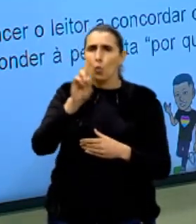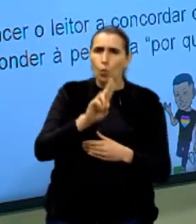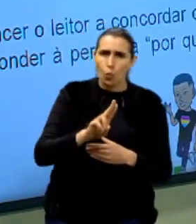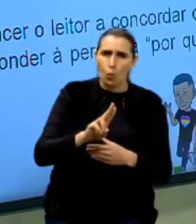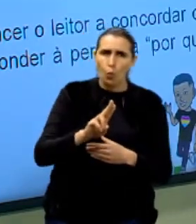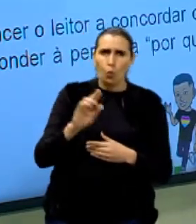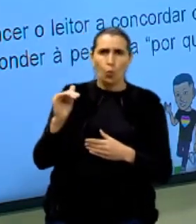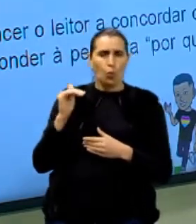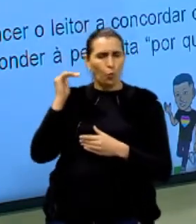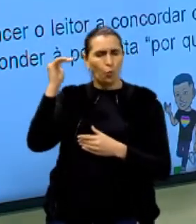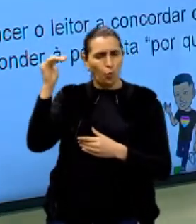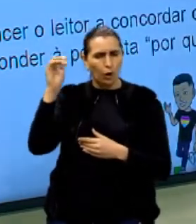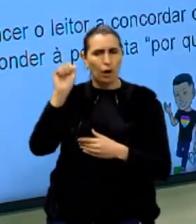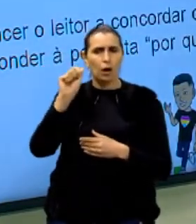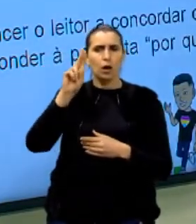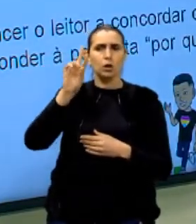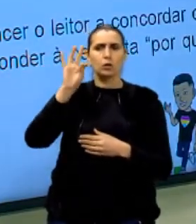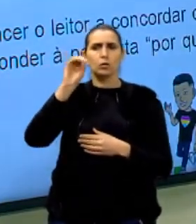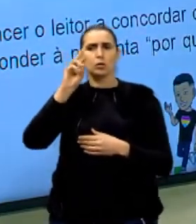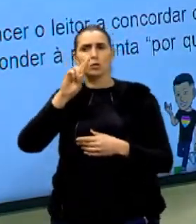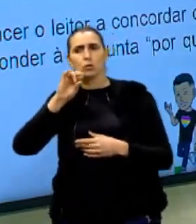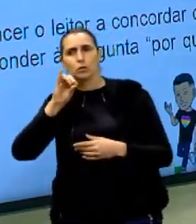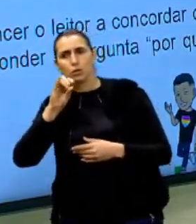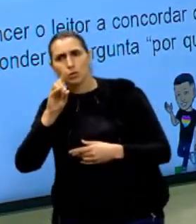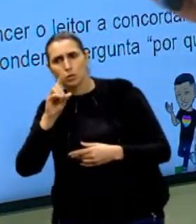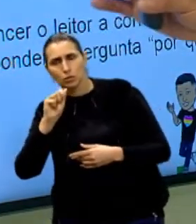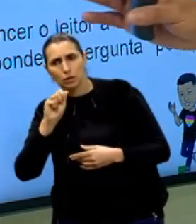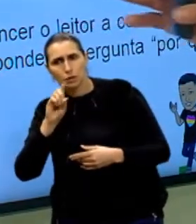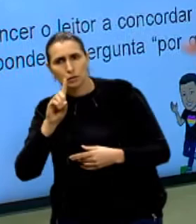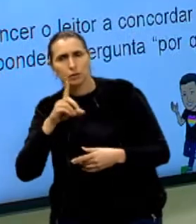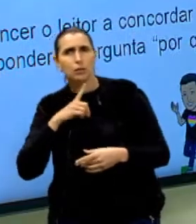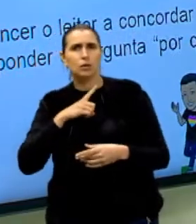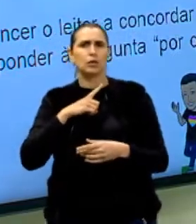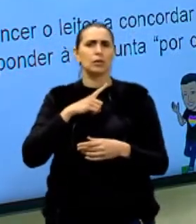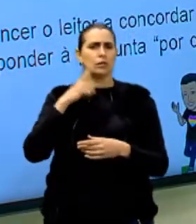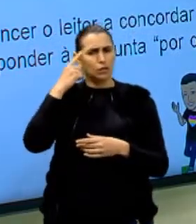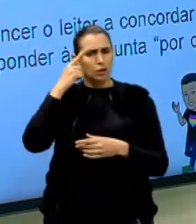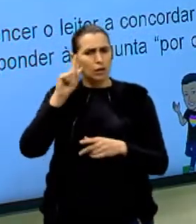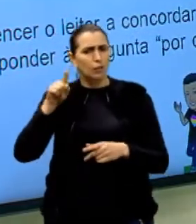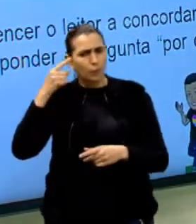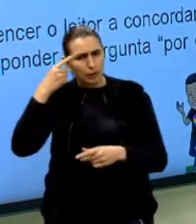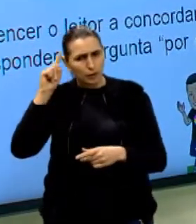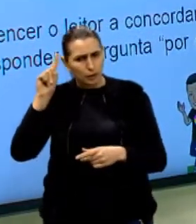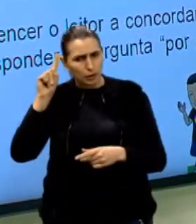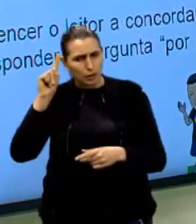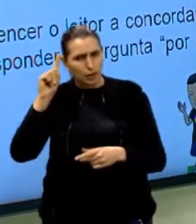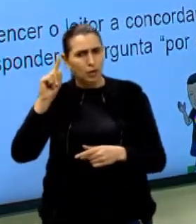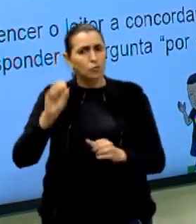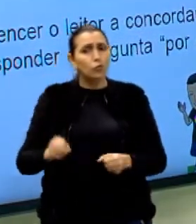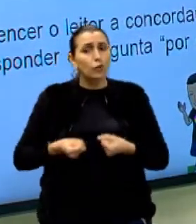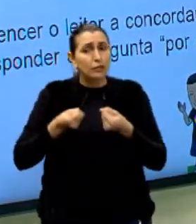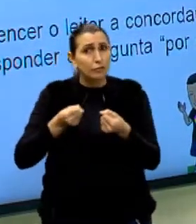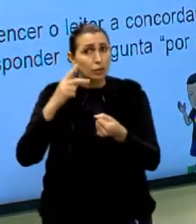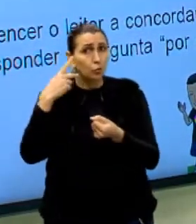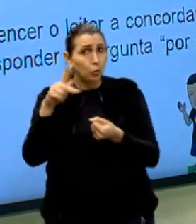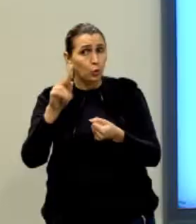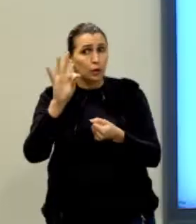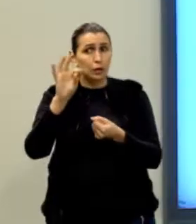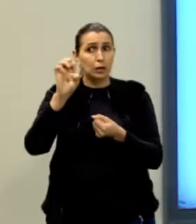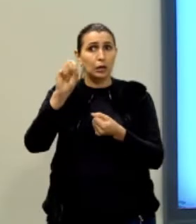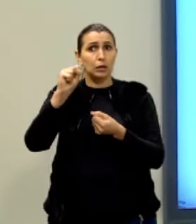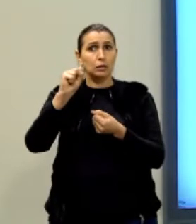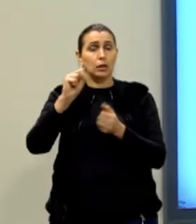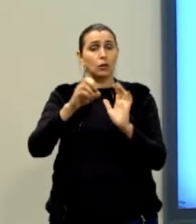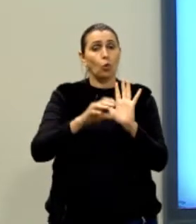autoridade, tem várias, mas tu tem que usar. O que que eles definem como tese? É a ideia que tu vai defender, ou seja, é a tua